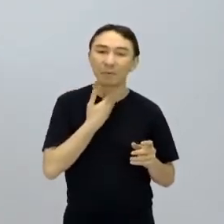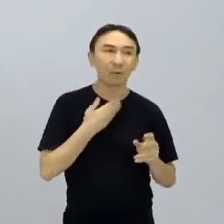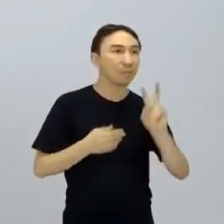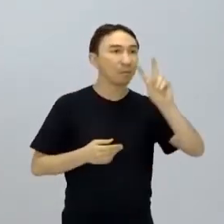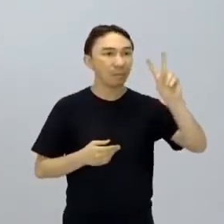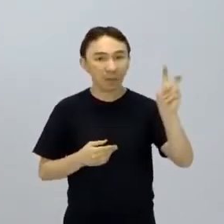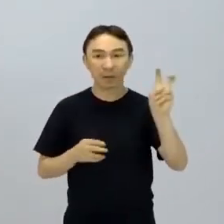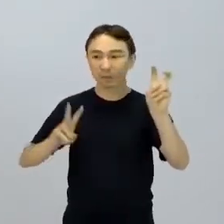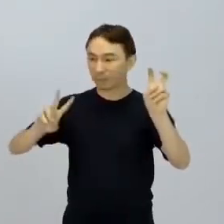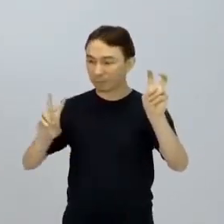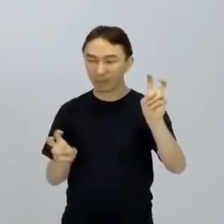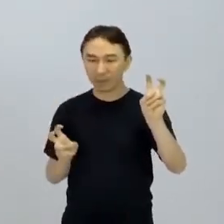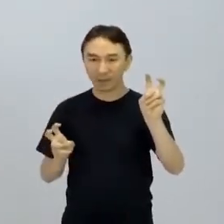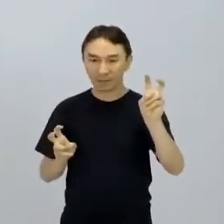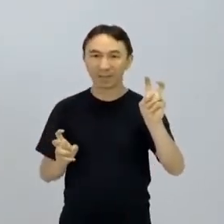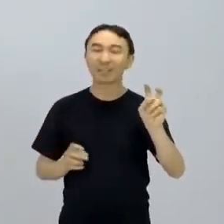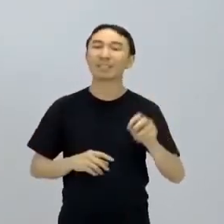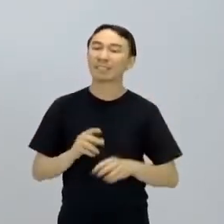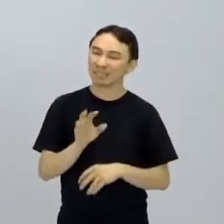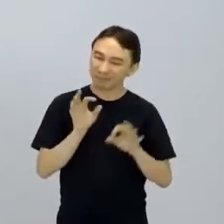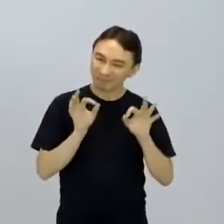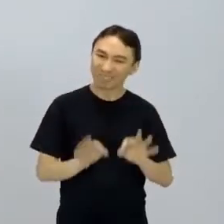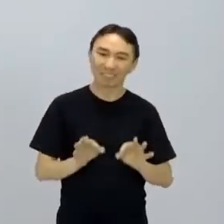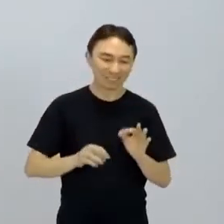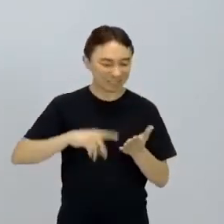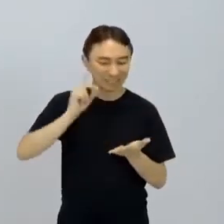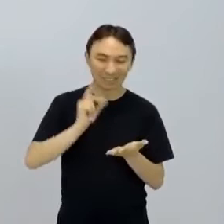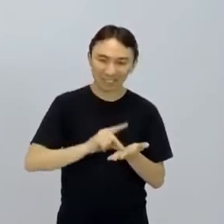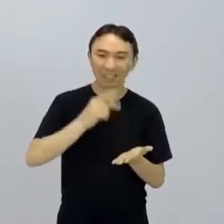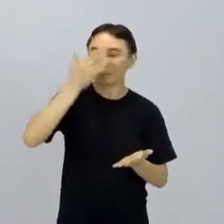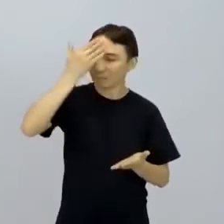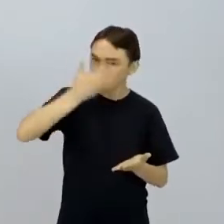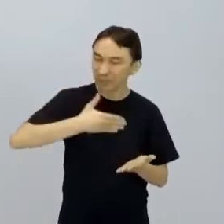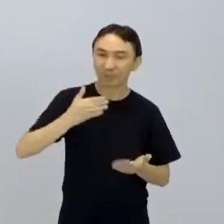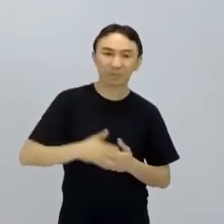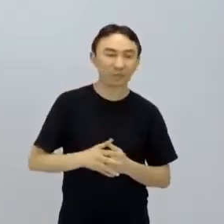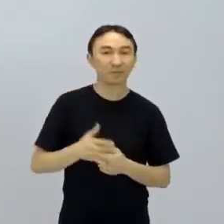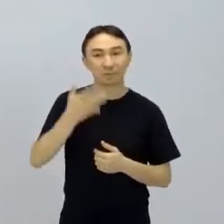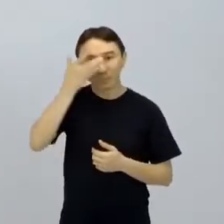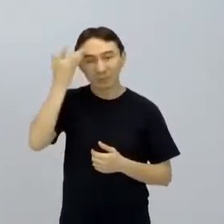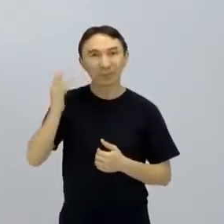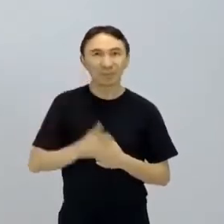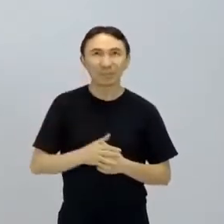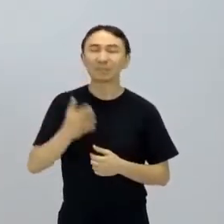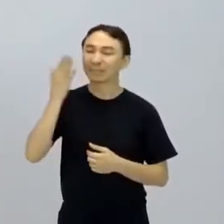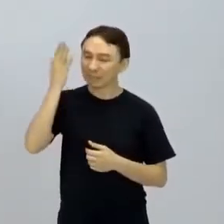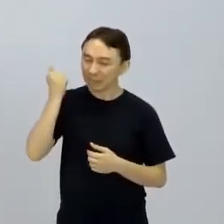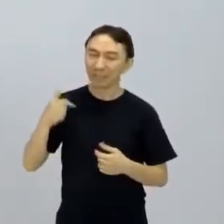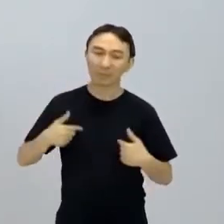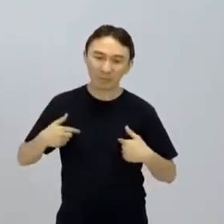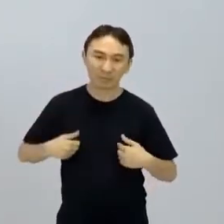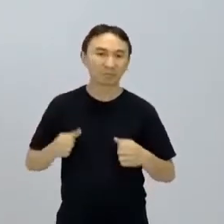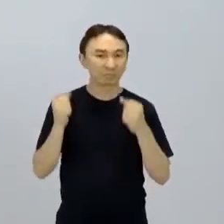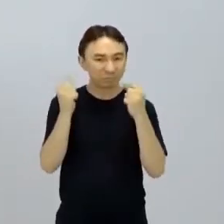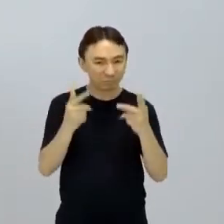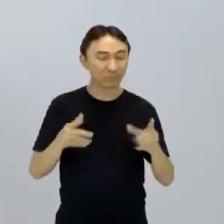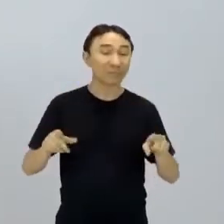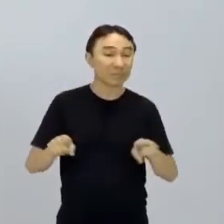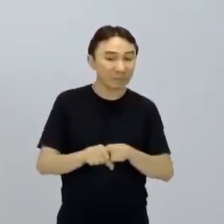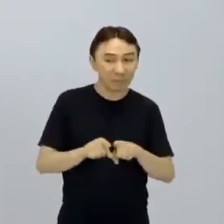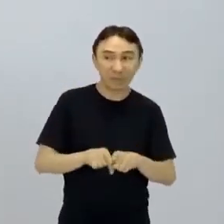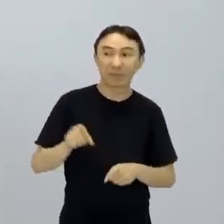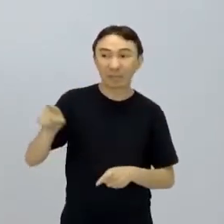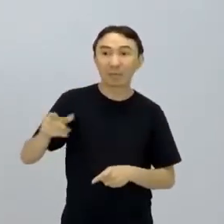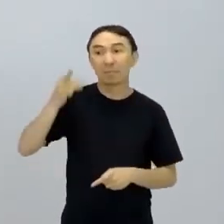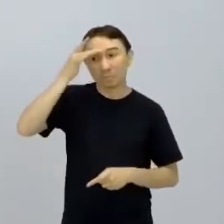pessoa estudou na área, a pessoa sabe o que está falando, e principalmente na questão de acreditar, né? Fala, olha, dá crédito à pessoa, essa foi uma